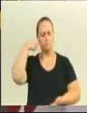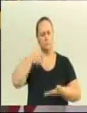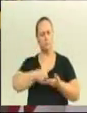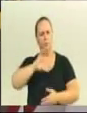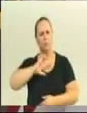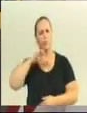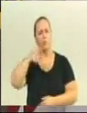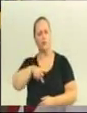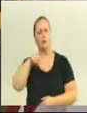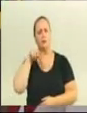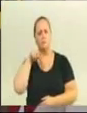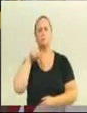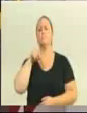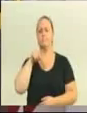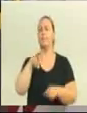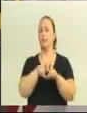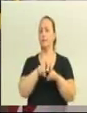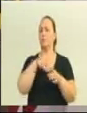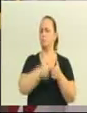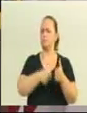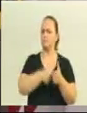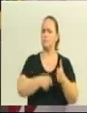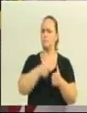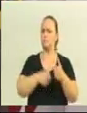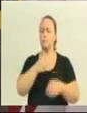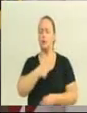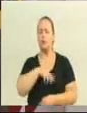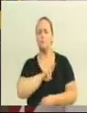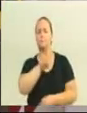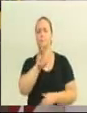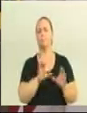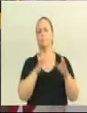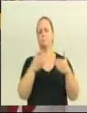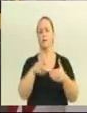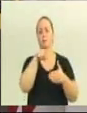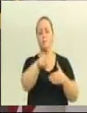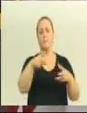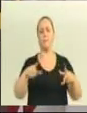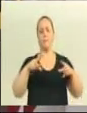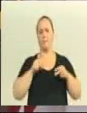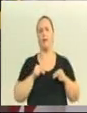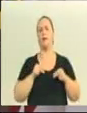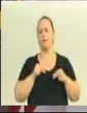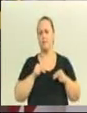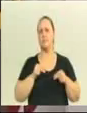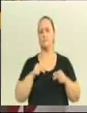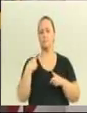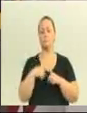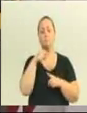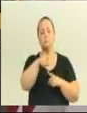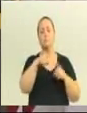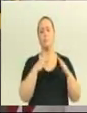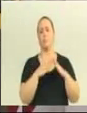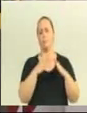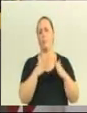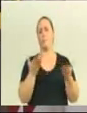de cobrar em nome da comunidade aquilo que eles merecem pelo local onde eles morrem, Sr.